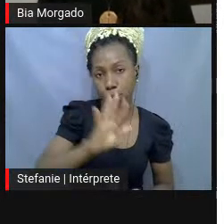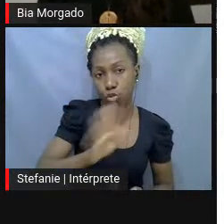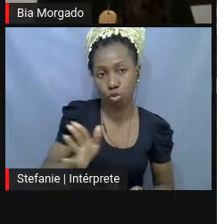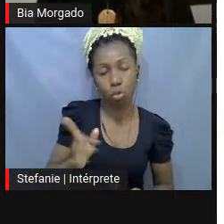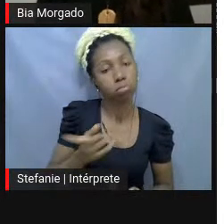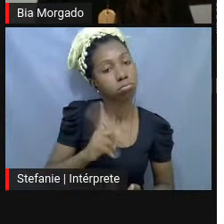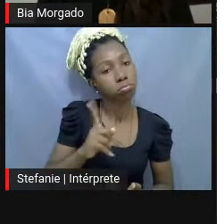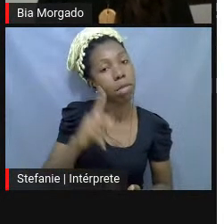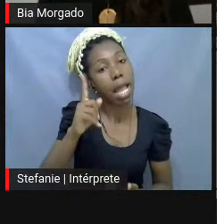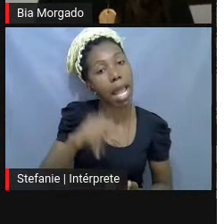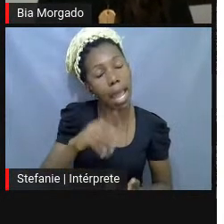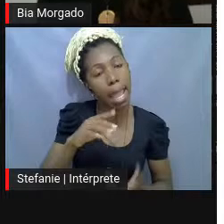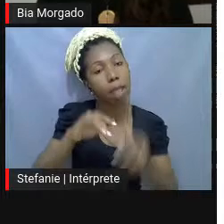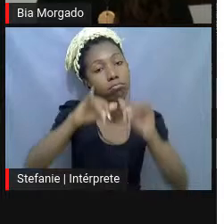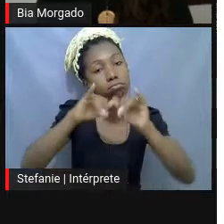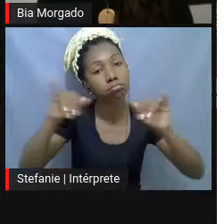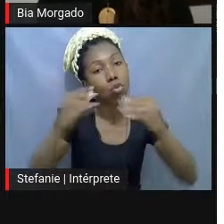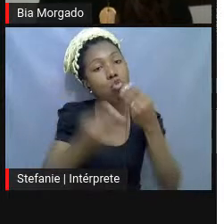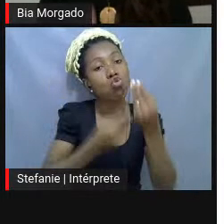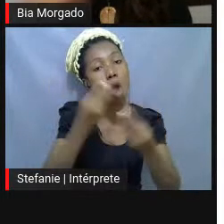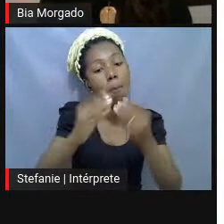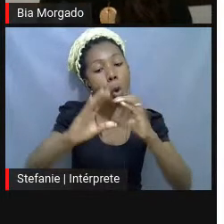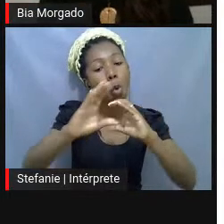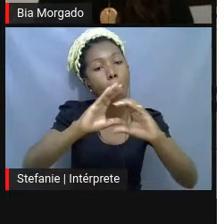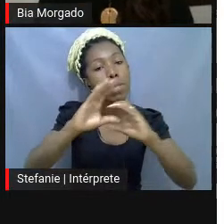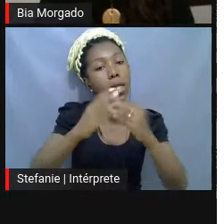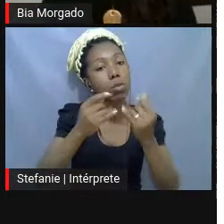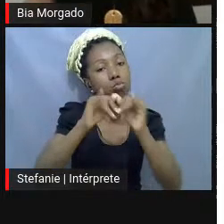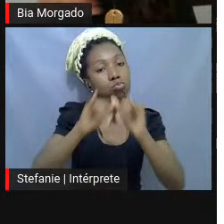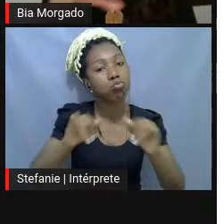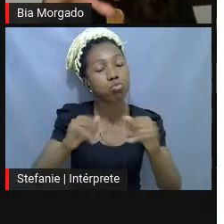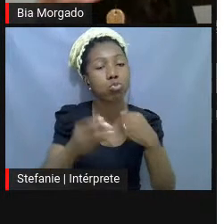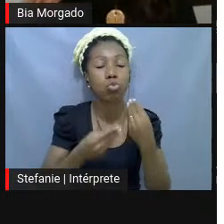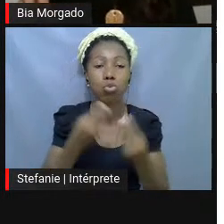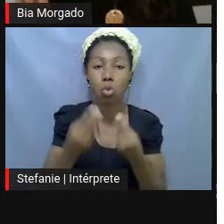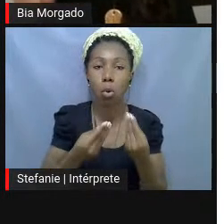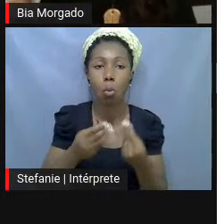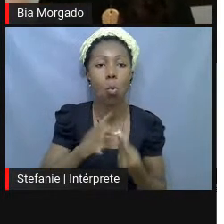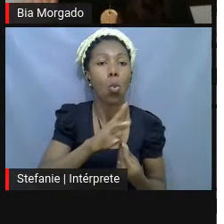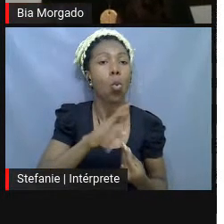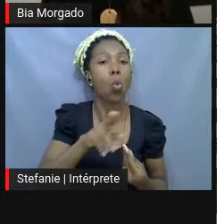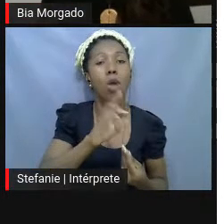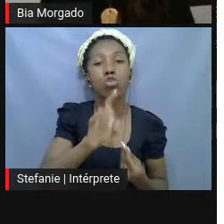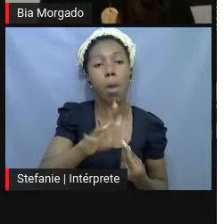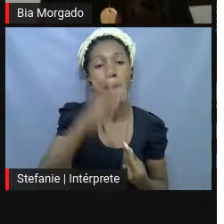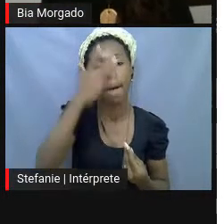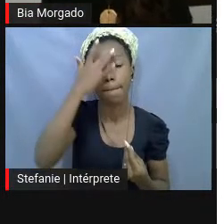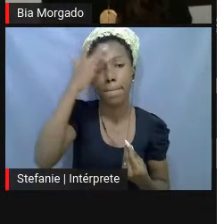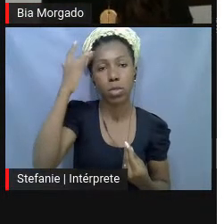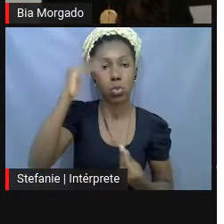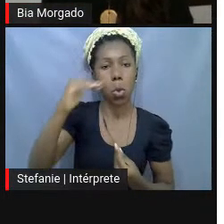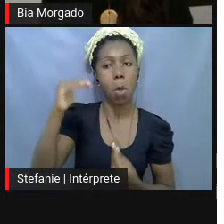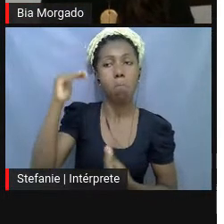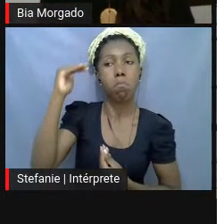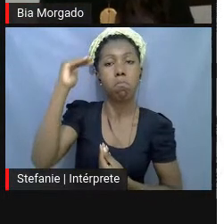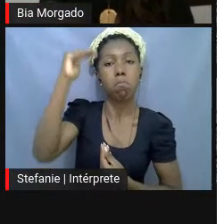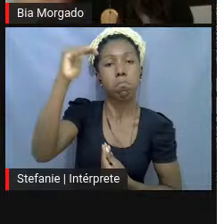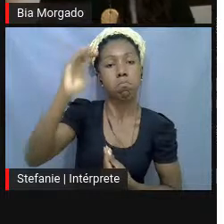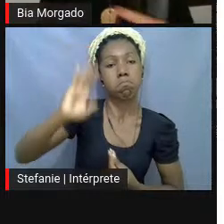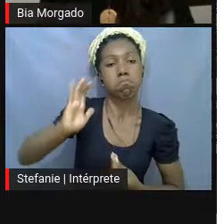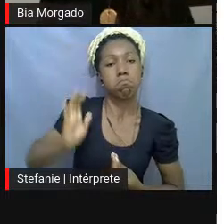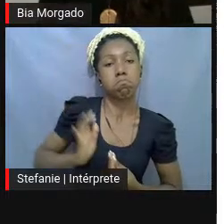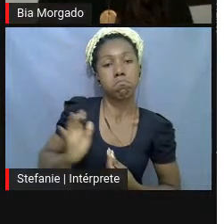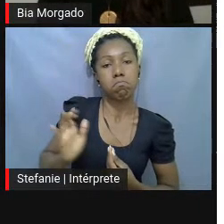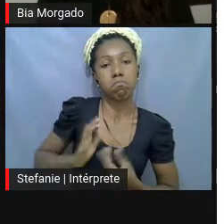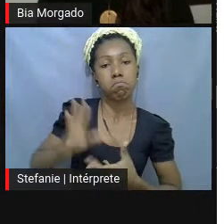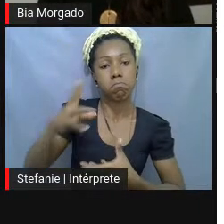algo. Como comunicar isso? Ele não queria comunicar as coisas para uma elite de expert em uma instituição, para a burguesia. Ele